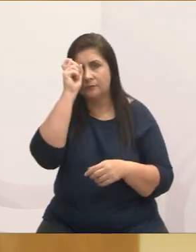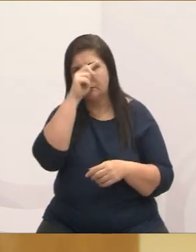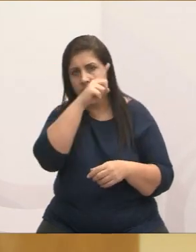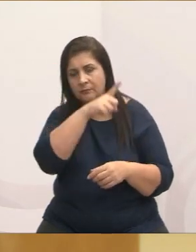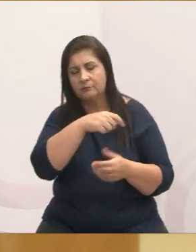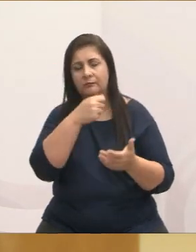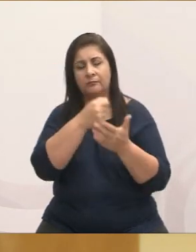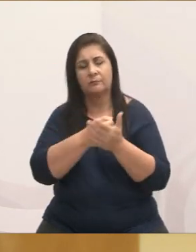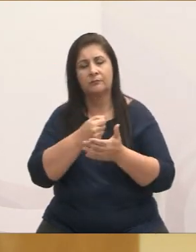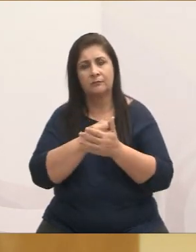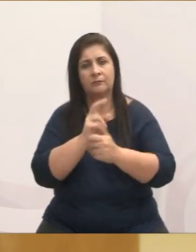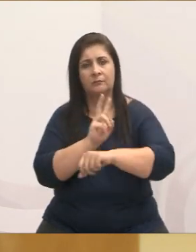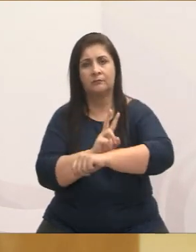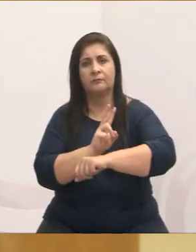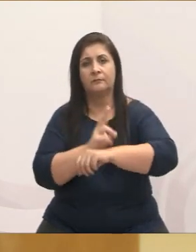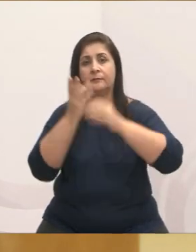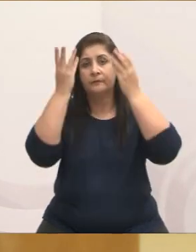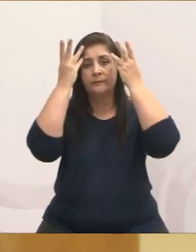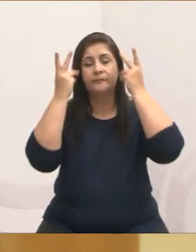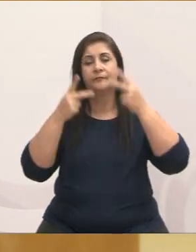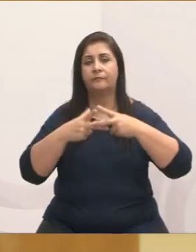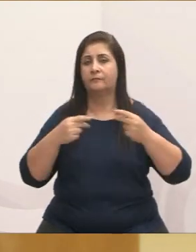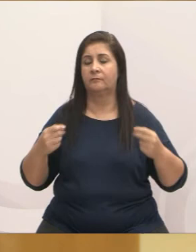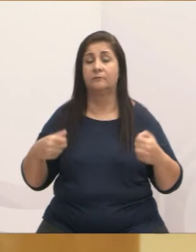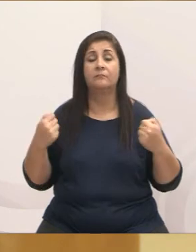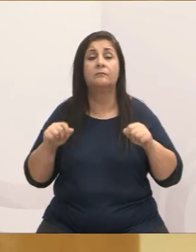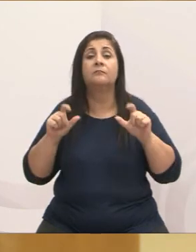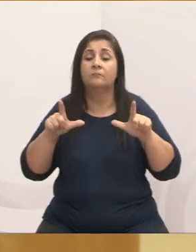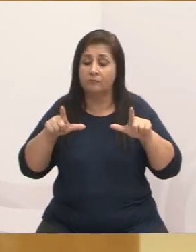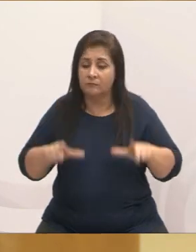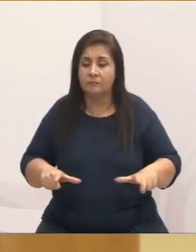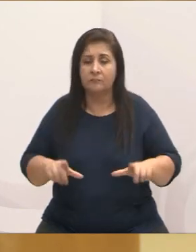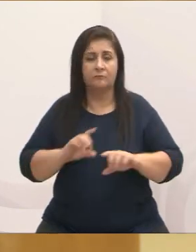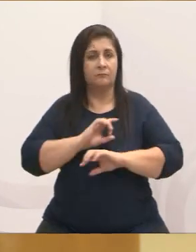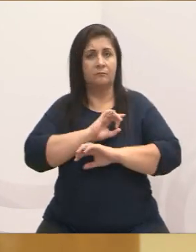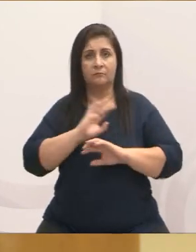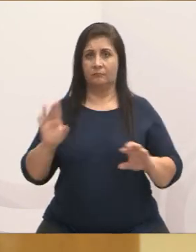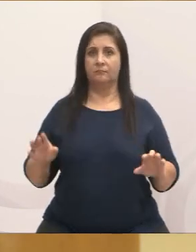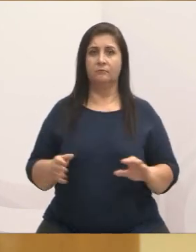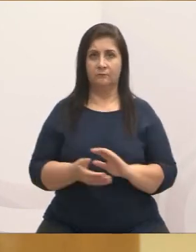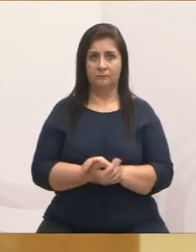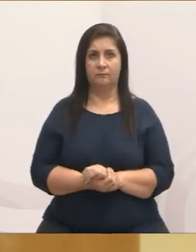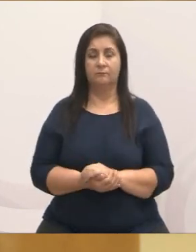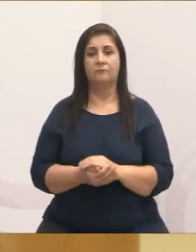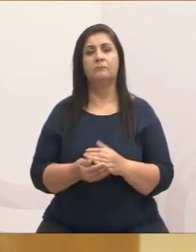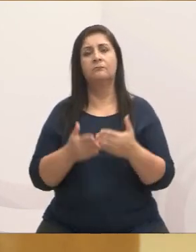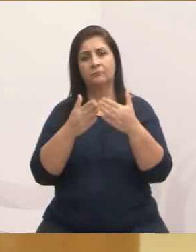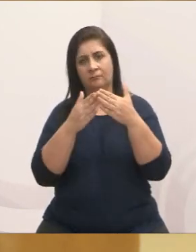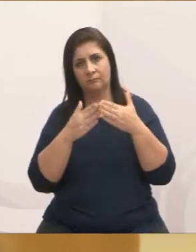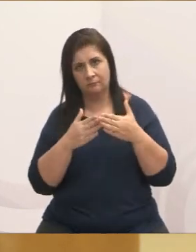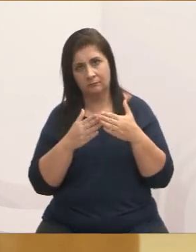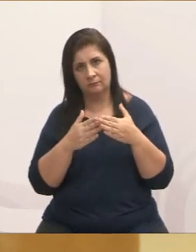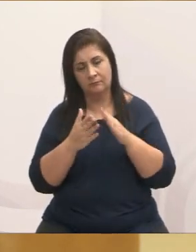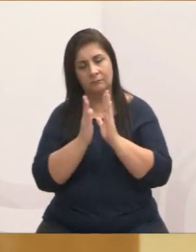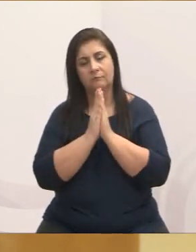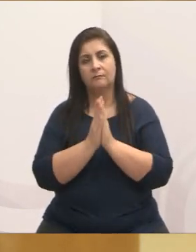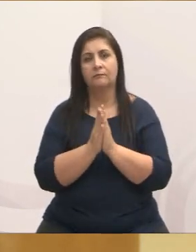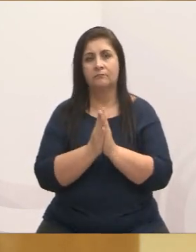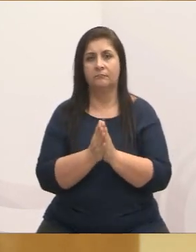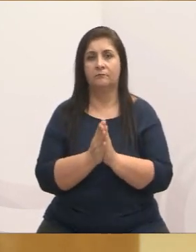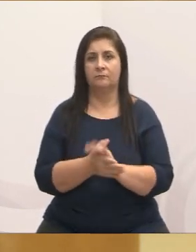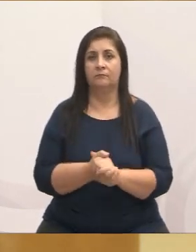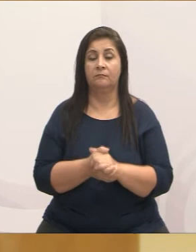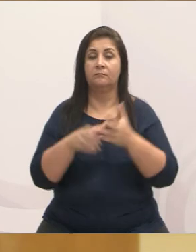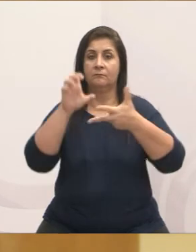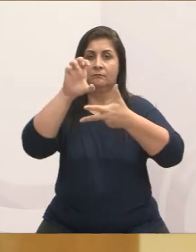sala, um galpão, qualquer coisa para montar esse projeto da Antropia Solidária. Então, peço aí, gentilmente, para